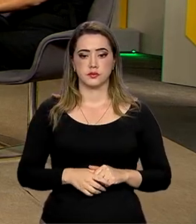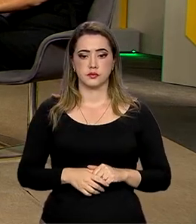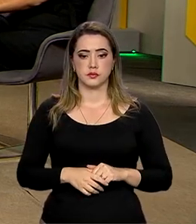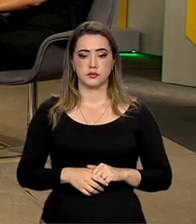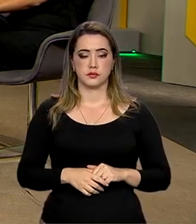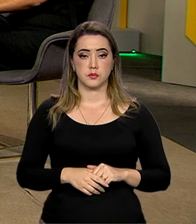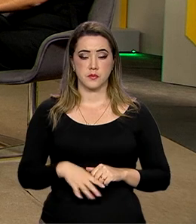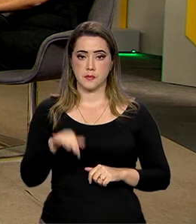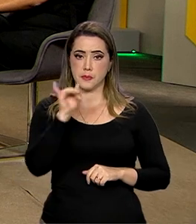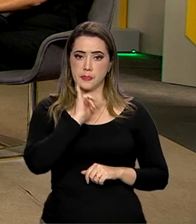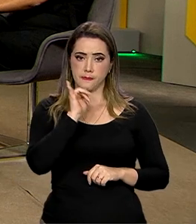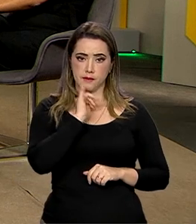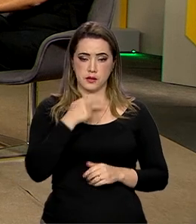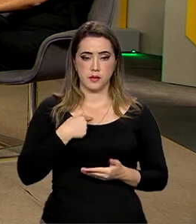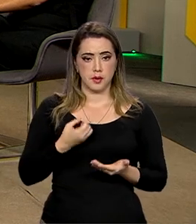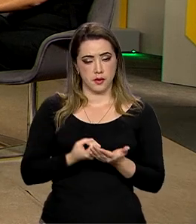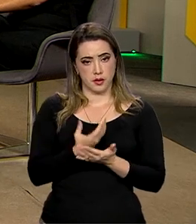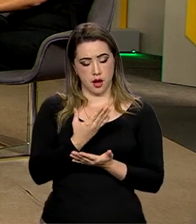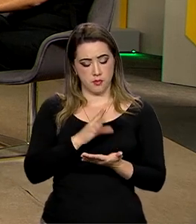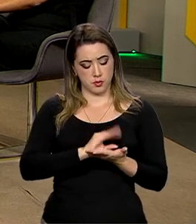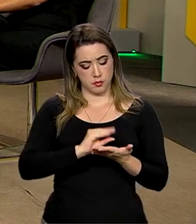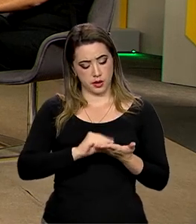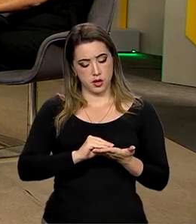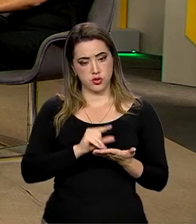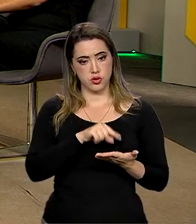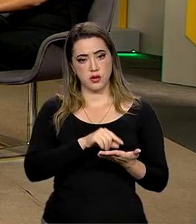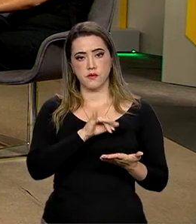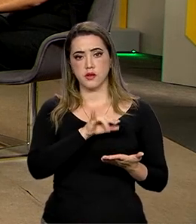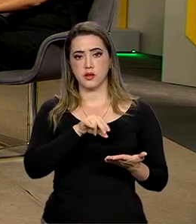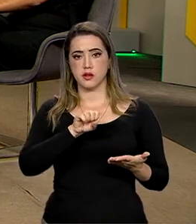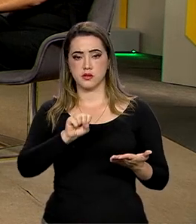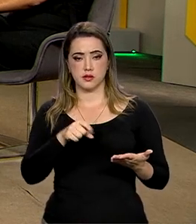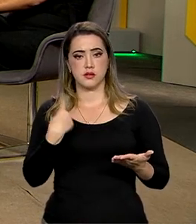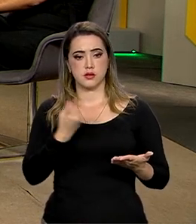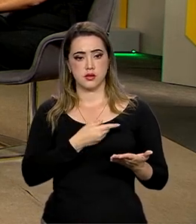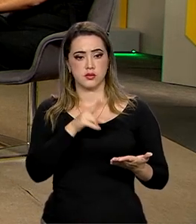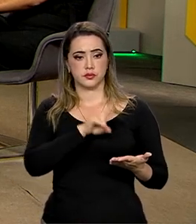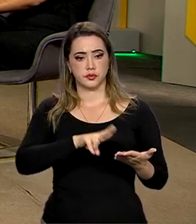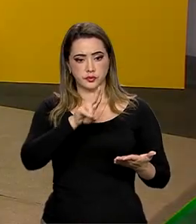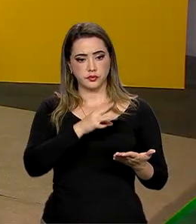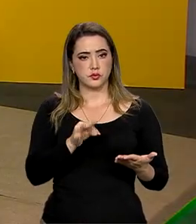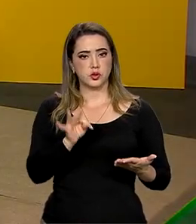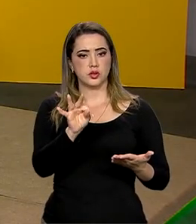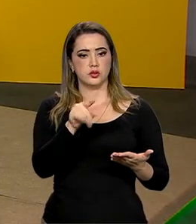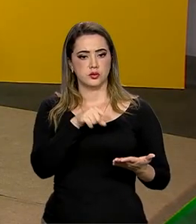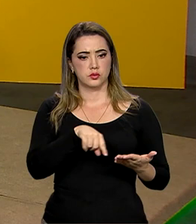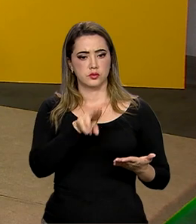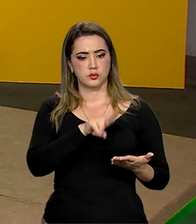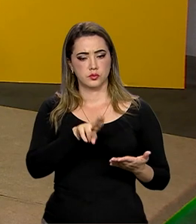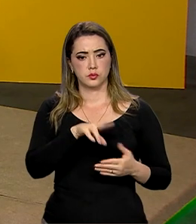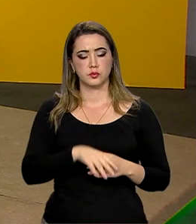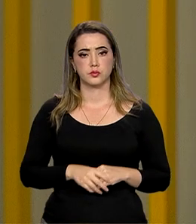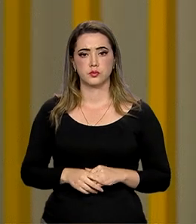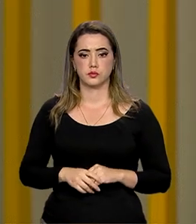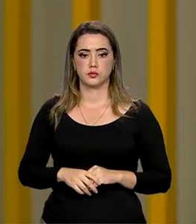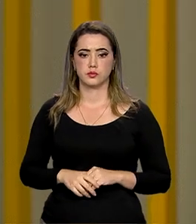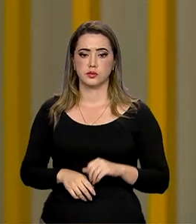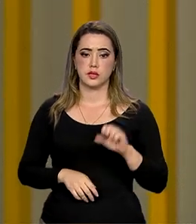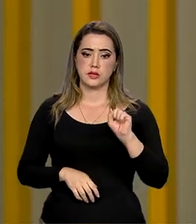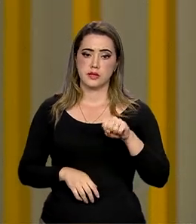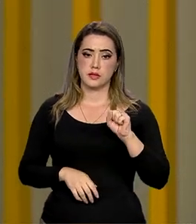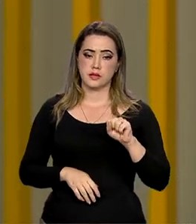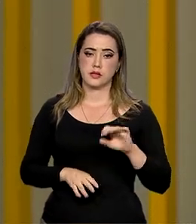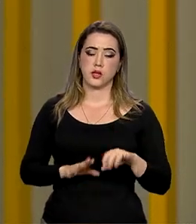abro o aplicativo Meu NSS no celular, eu estou justamente utilizando essa ferramenta. Sim, em certo